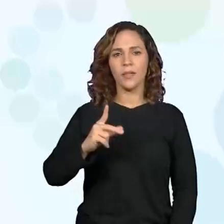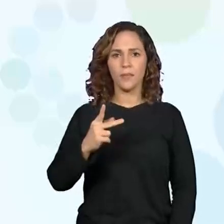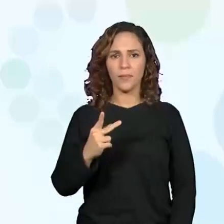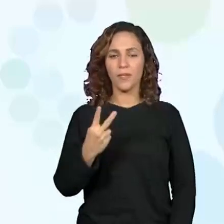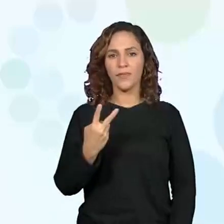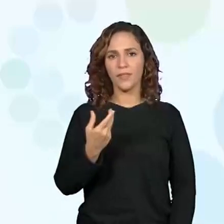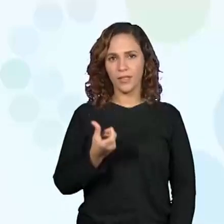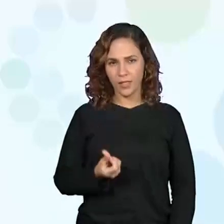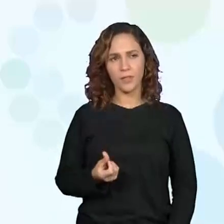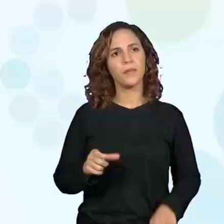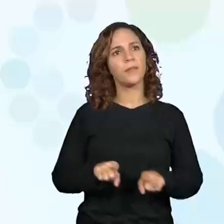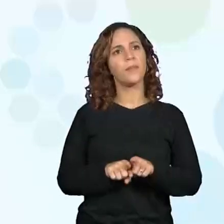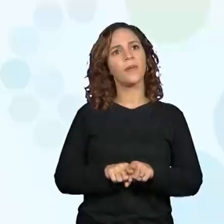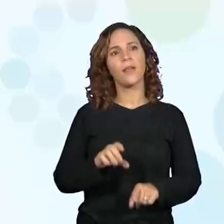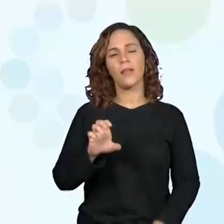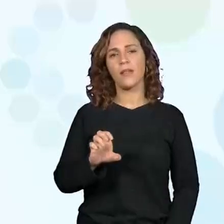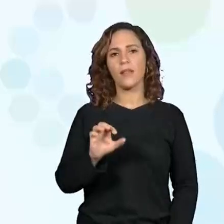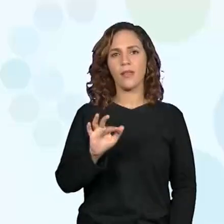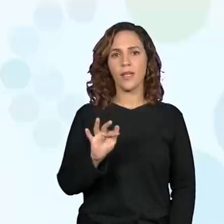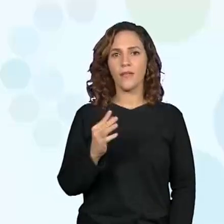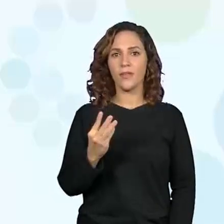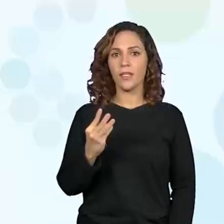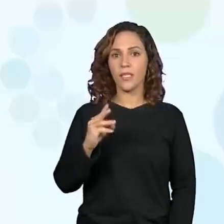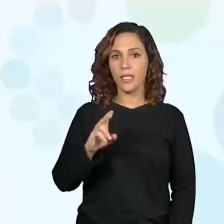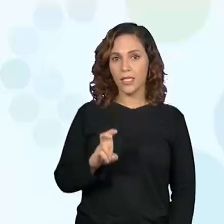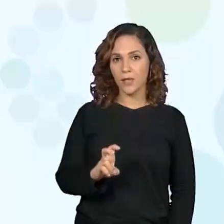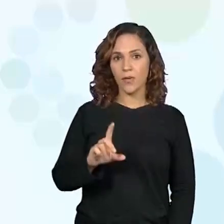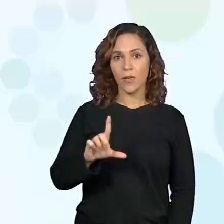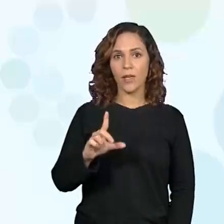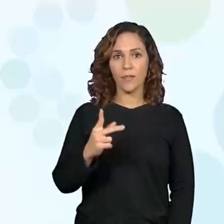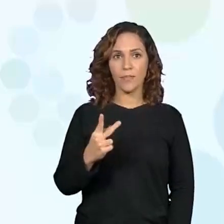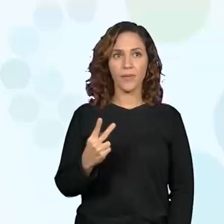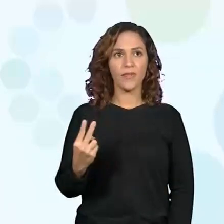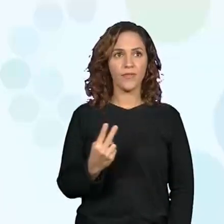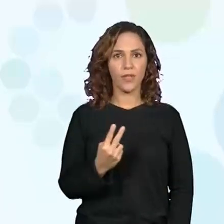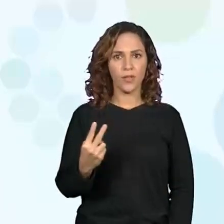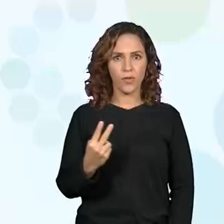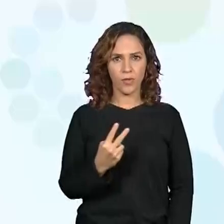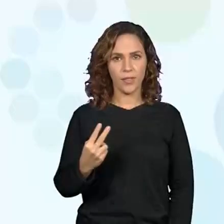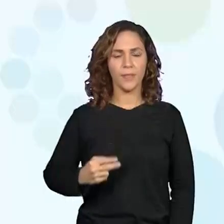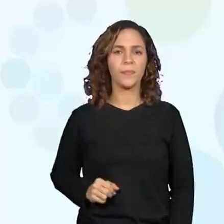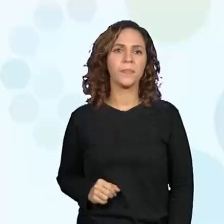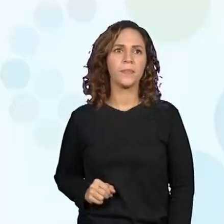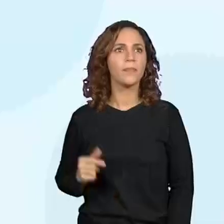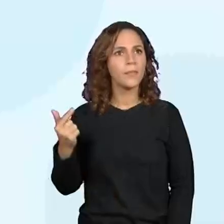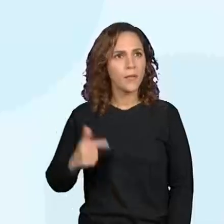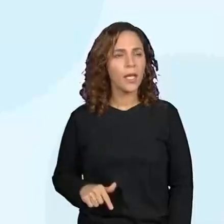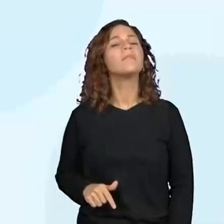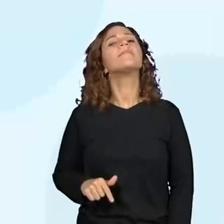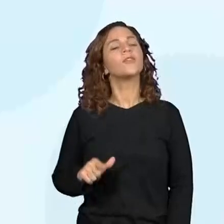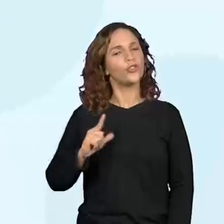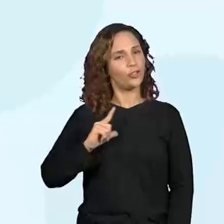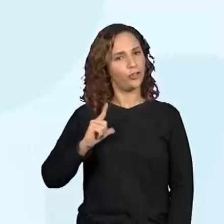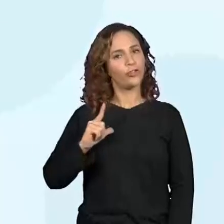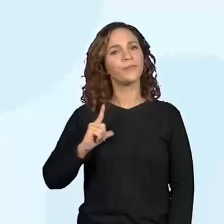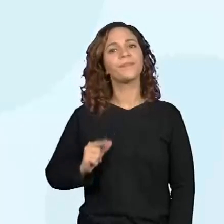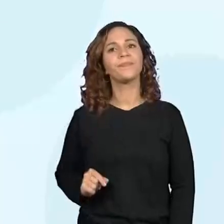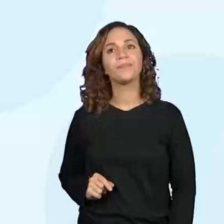EF35LP22. Temos mais habilidade, professor Seba? Temos mais habilidade.